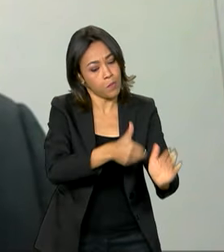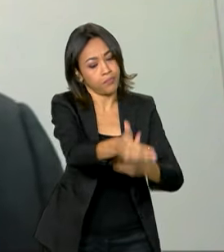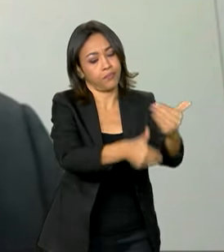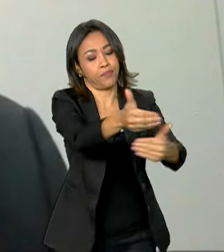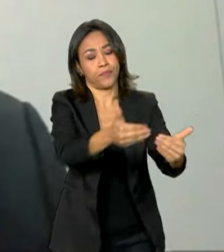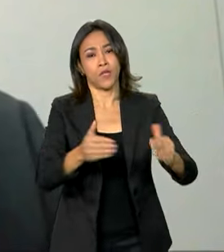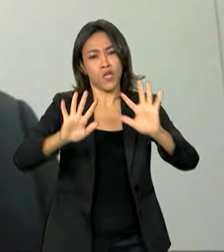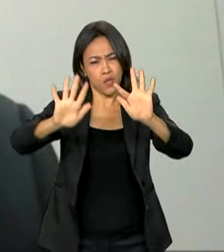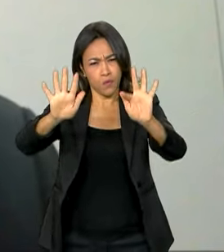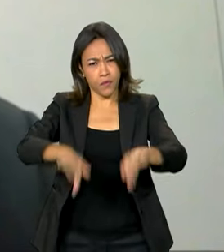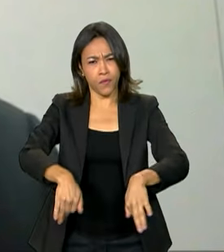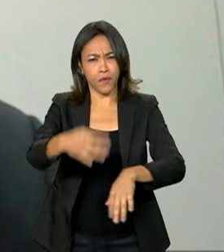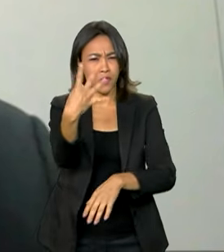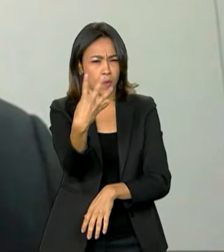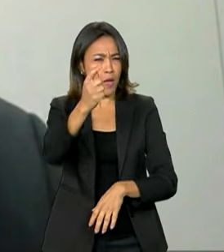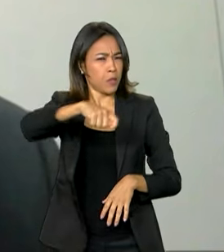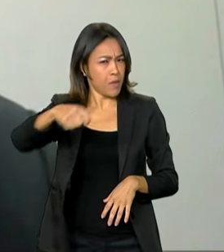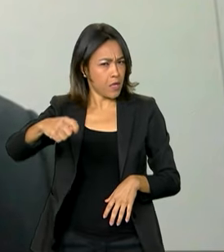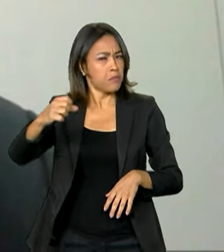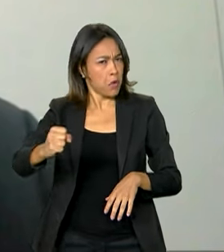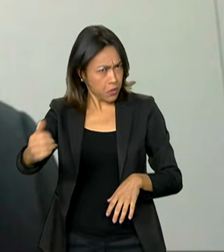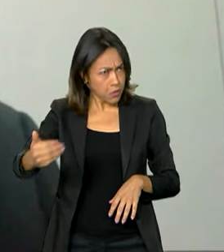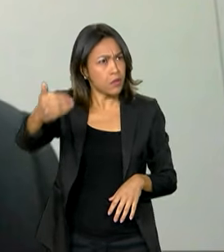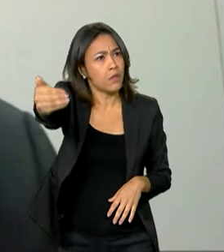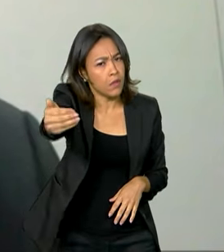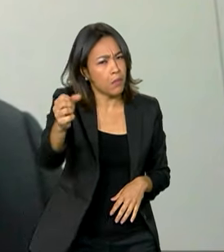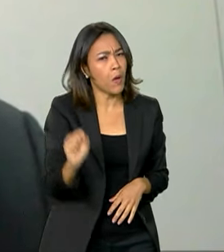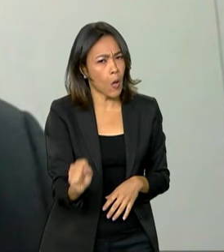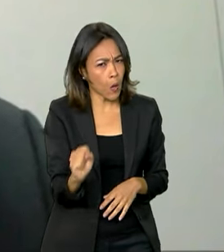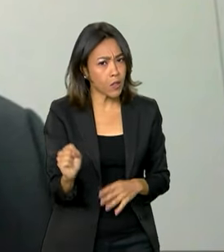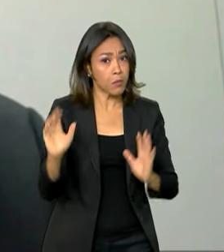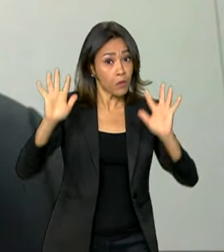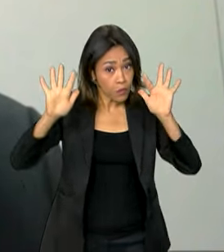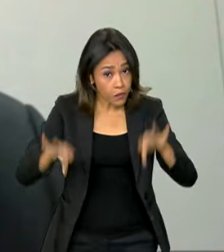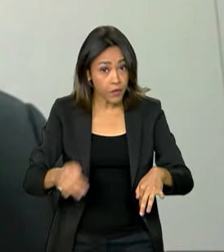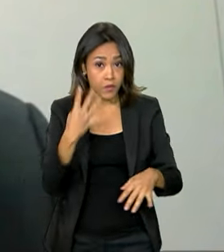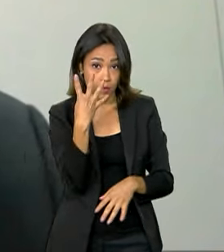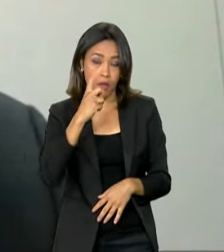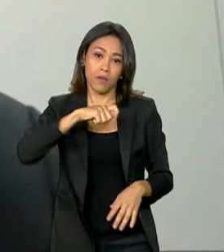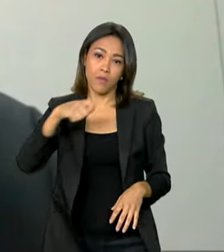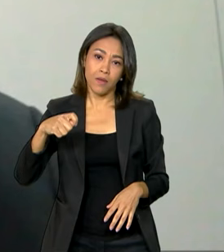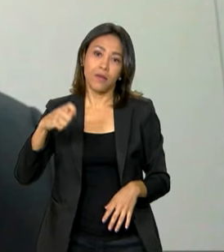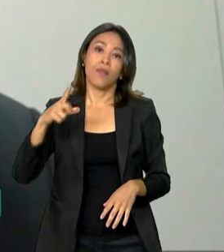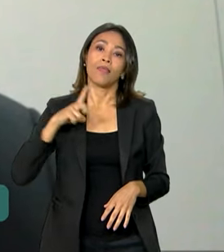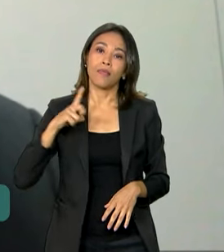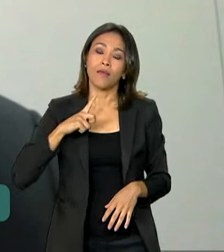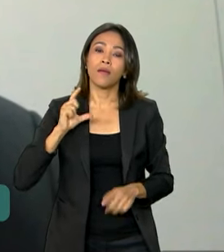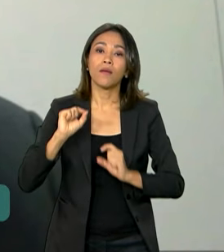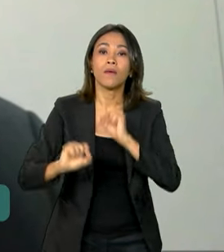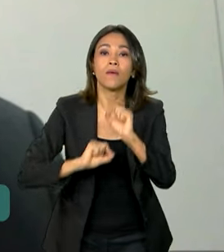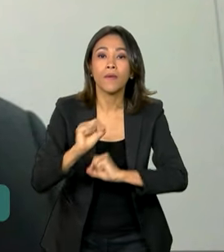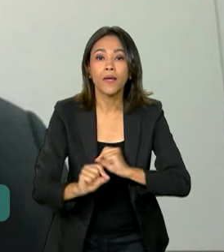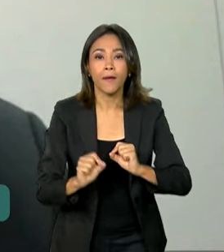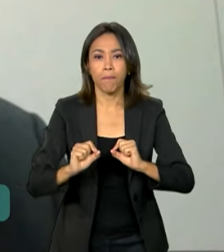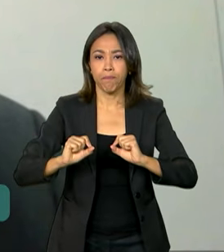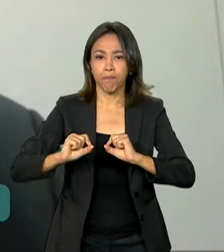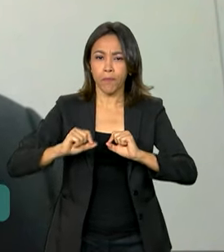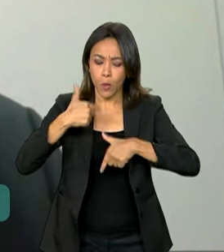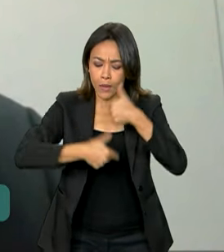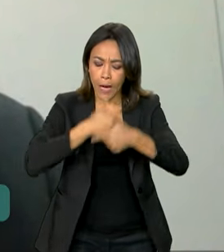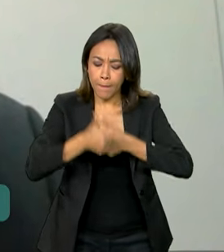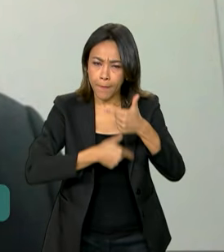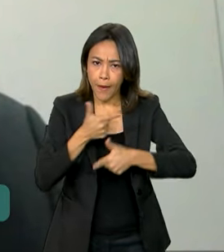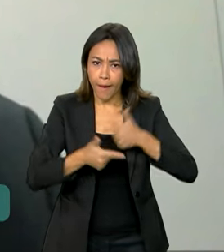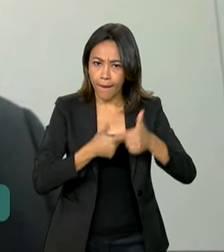quatro meses, aproximadamente, isso pode se estender um pouco mais, mas ao final desses quatro meses, você tem o trabalho das equipes, esse